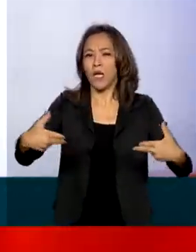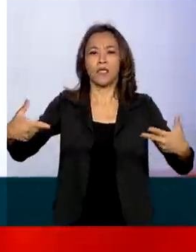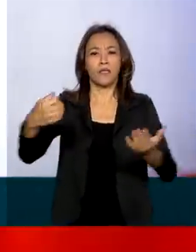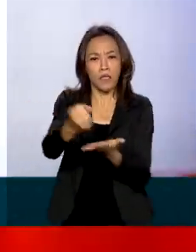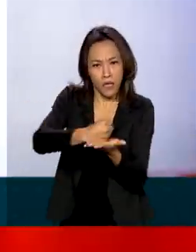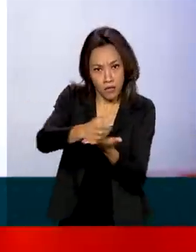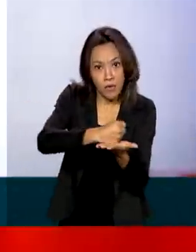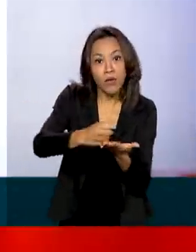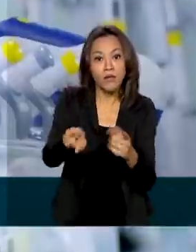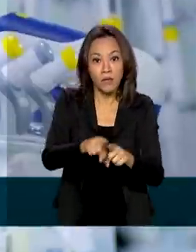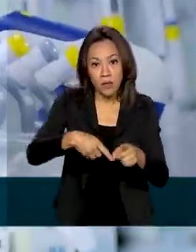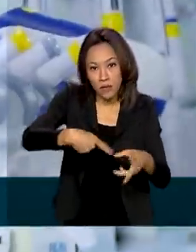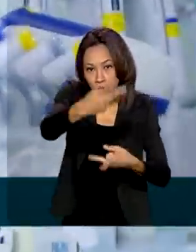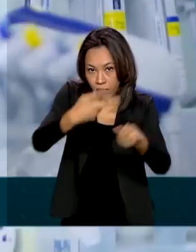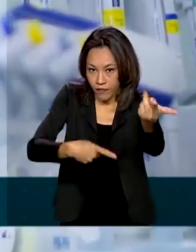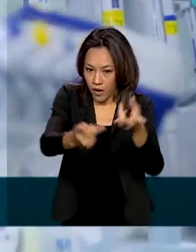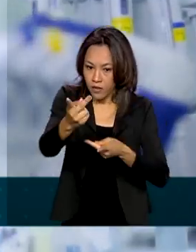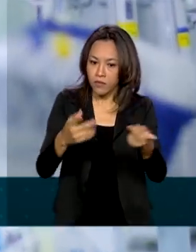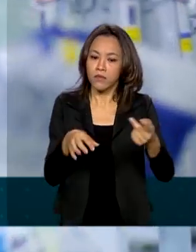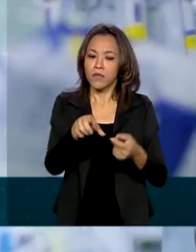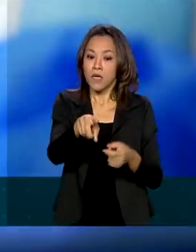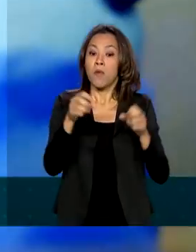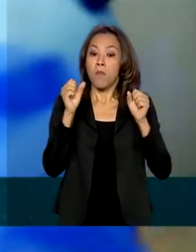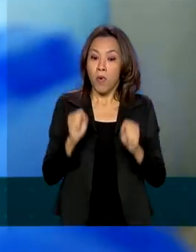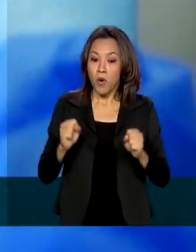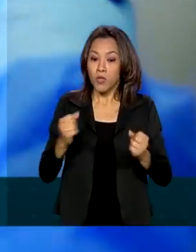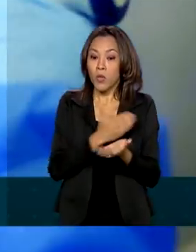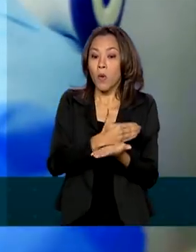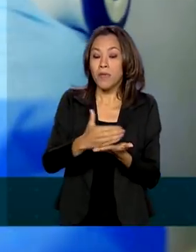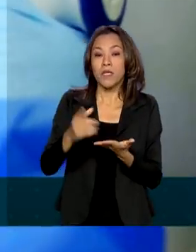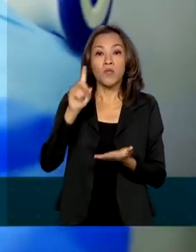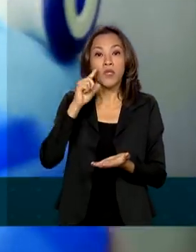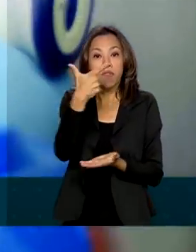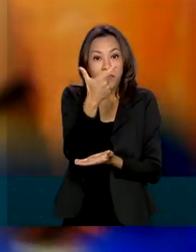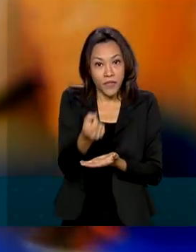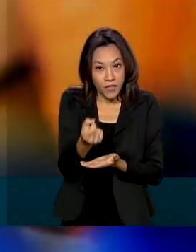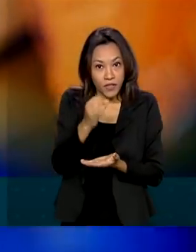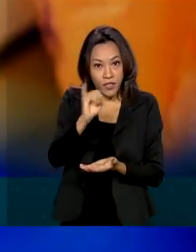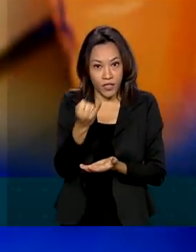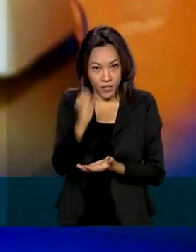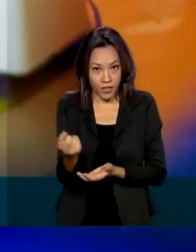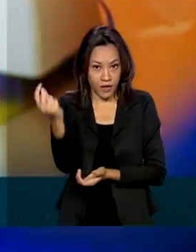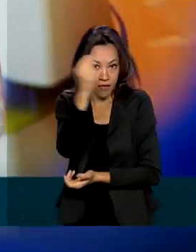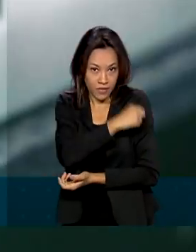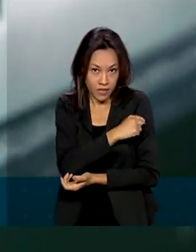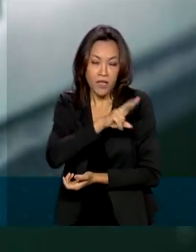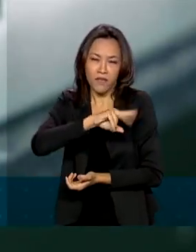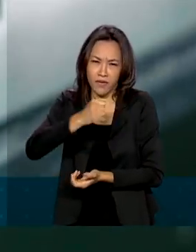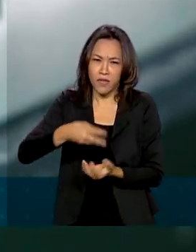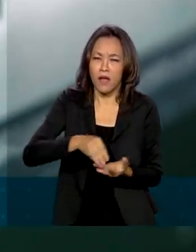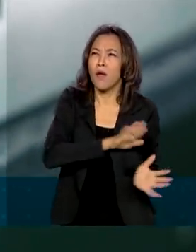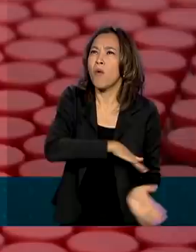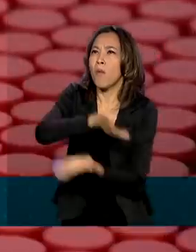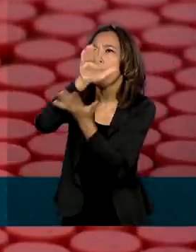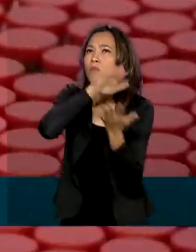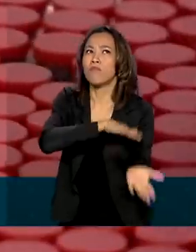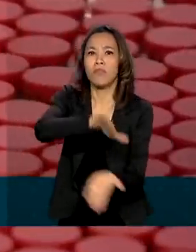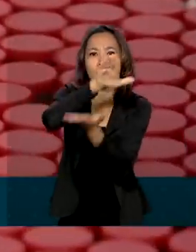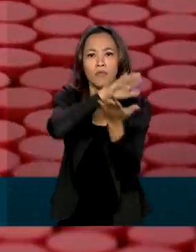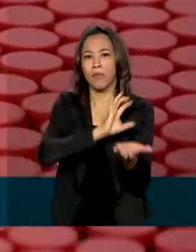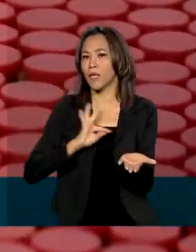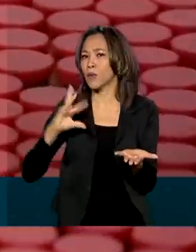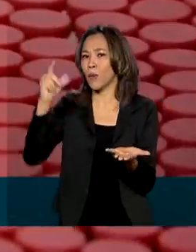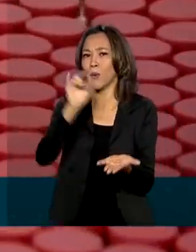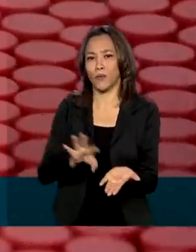imunização contra a Covid pode começar já em 20 de janeiro e que a vacina vai chegar a todos os estados e municípios. Ele relatou